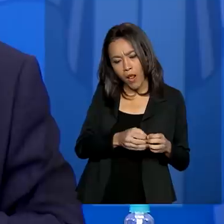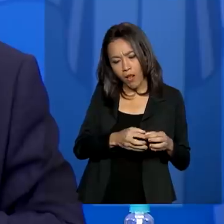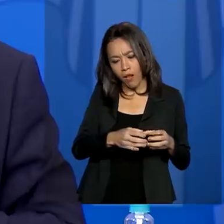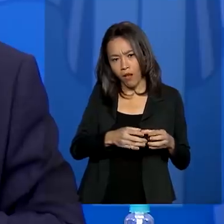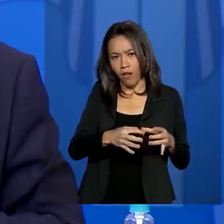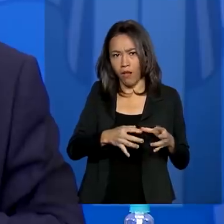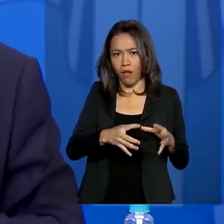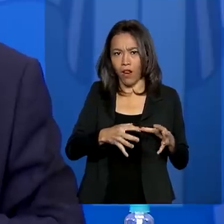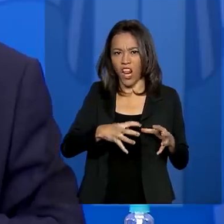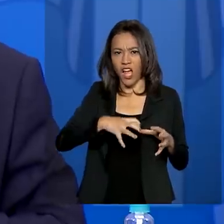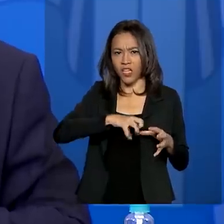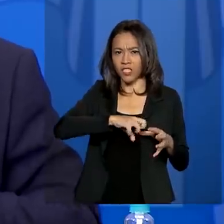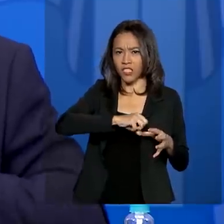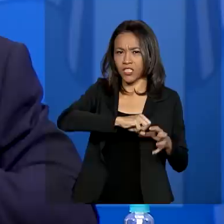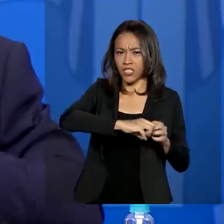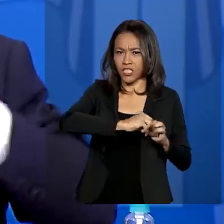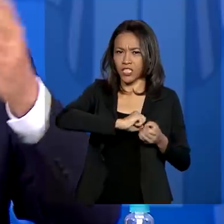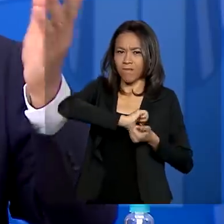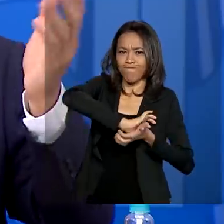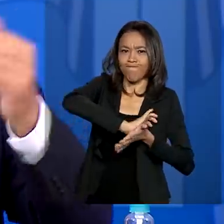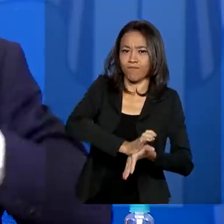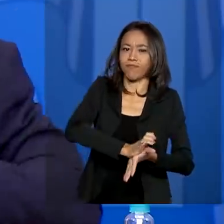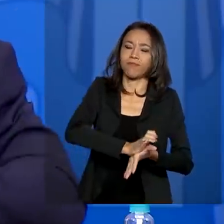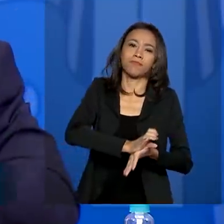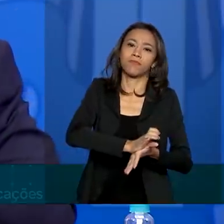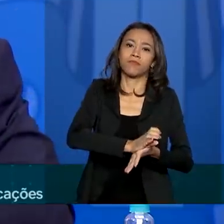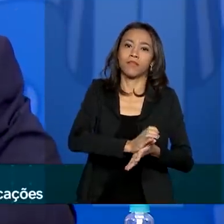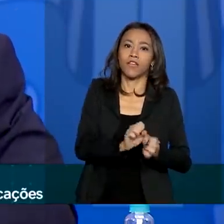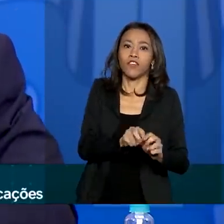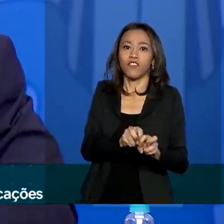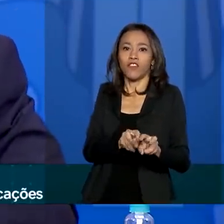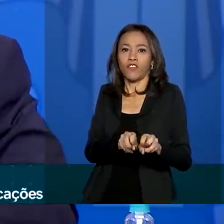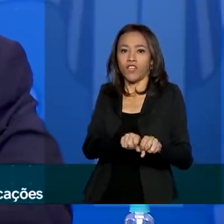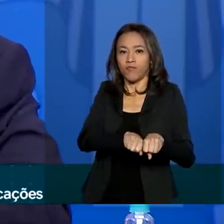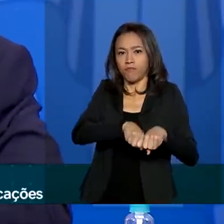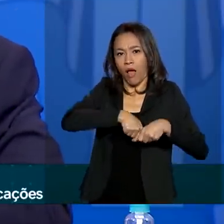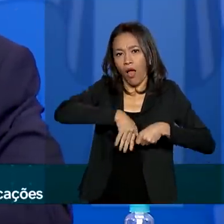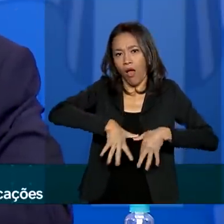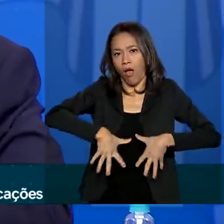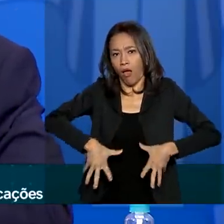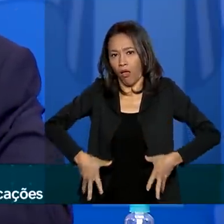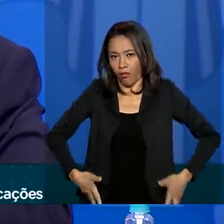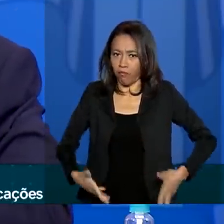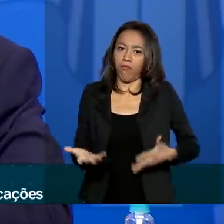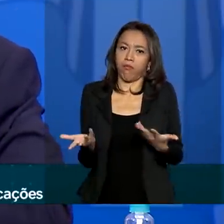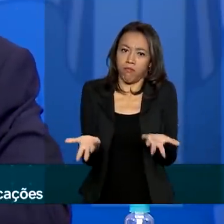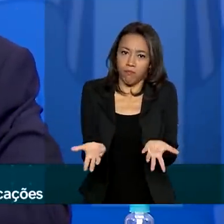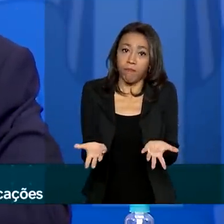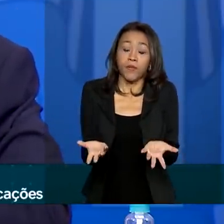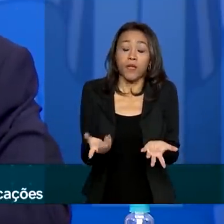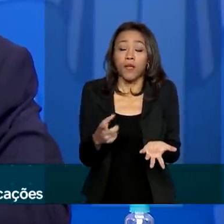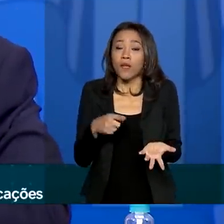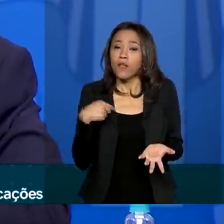ele mata a própria célula e produz um monte de vírus. A gente consegue ver